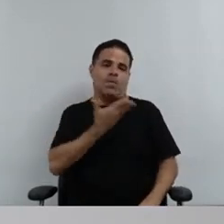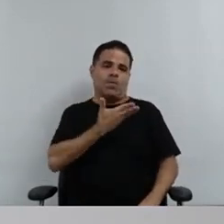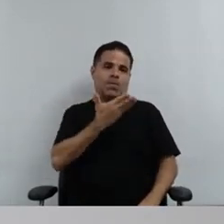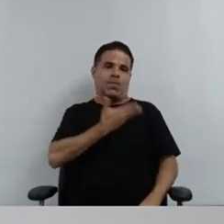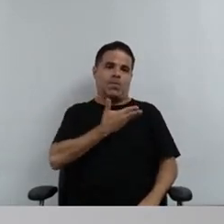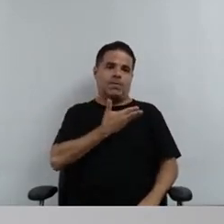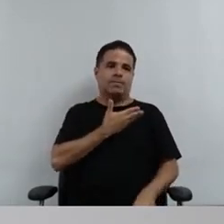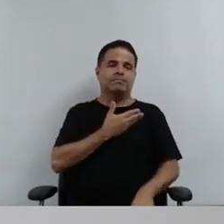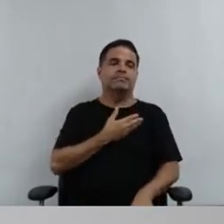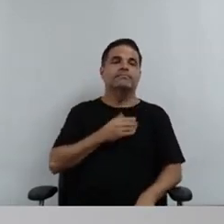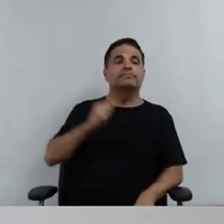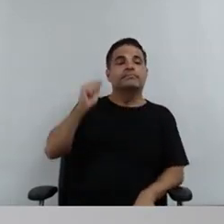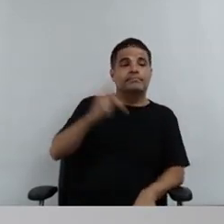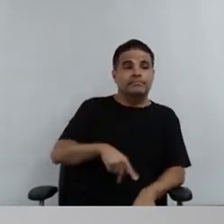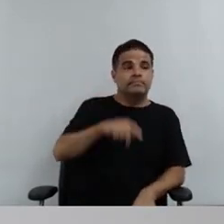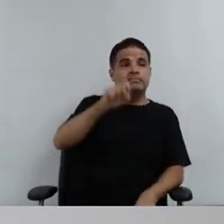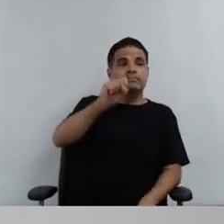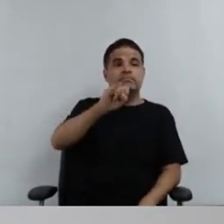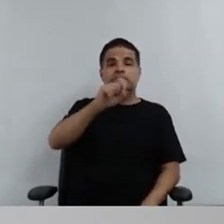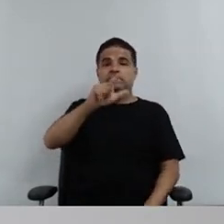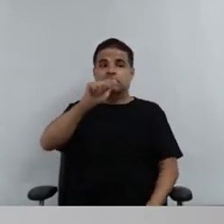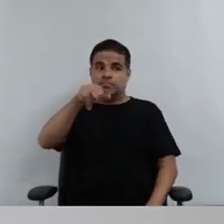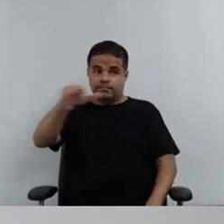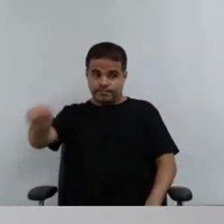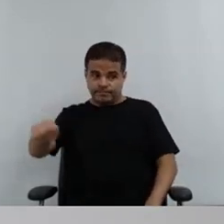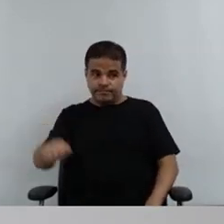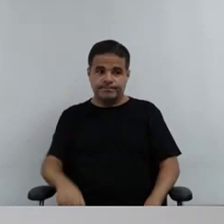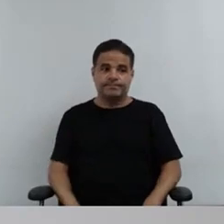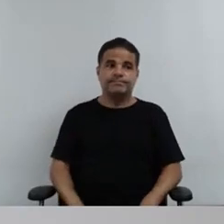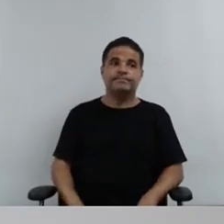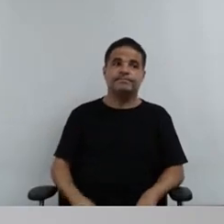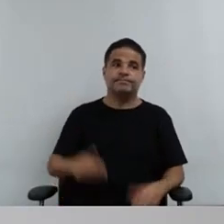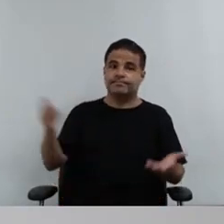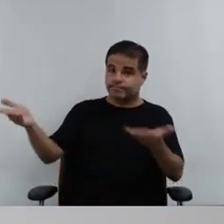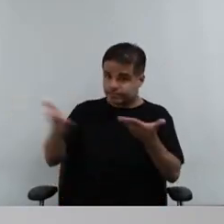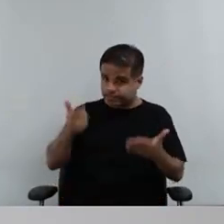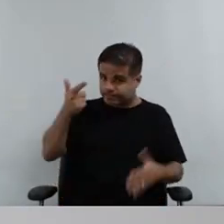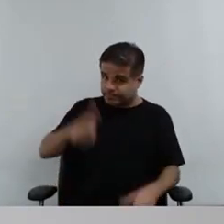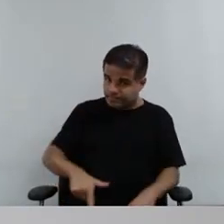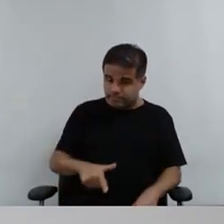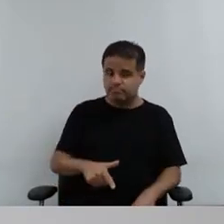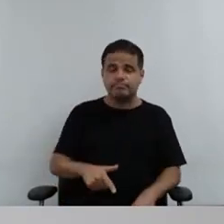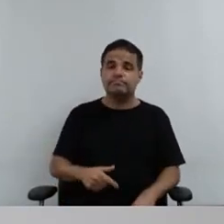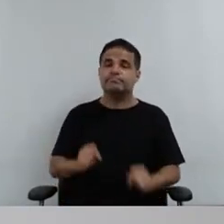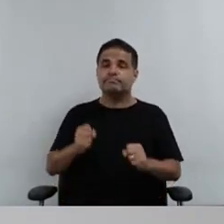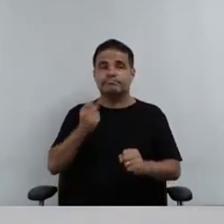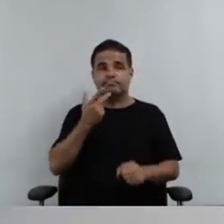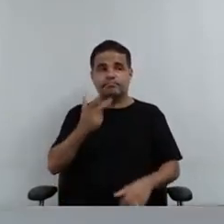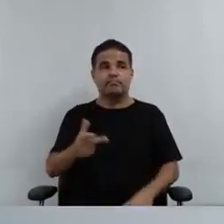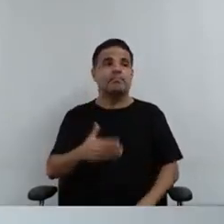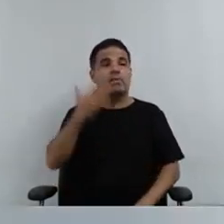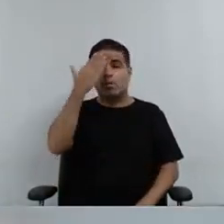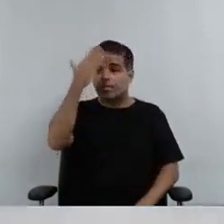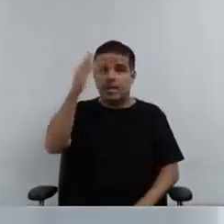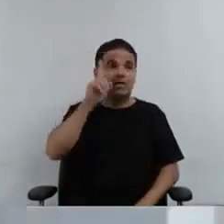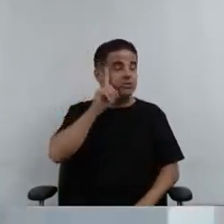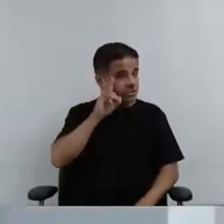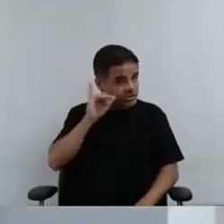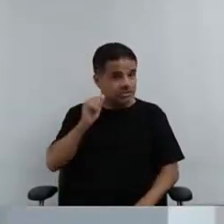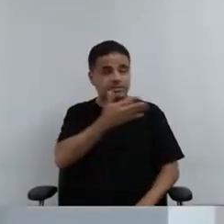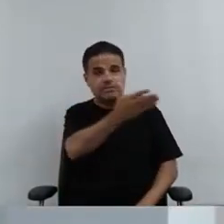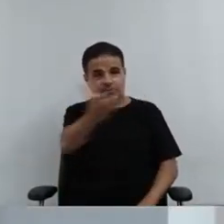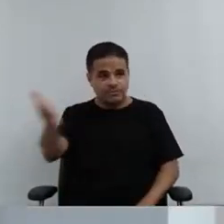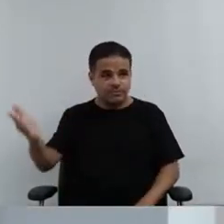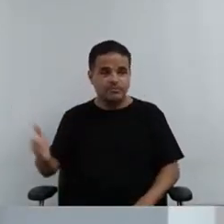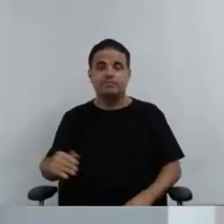a Defensora Pública Aposentária Silvana Figueiredo, bem-vinda ao nosso conselho mais uma vez, Silvana, e com a palavra. Obrigada, bom dia a